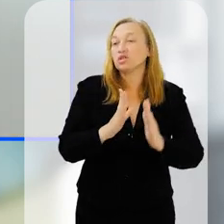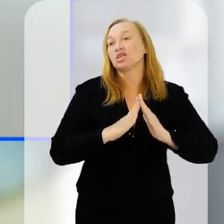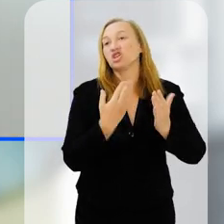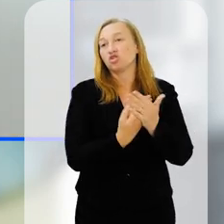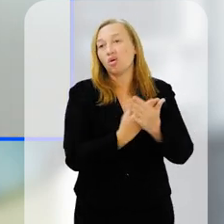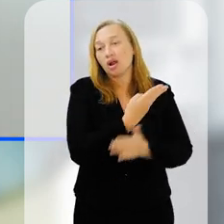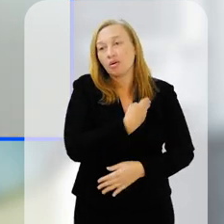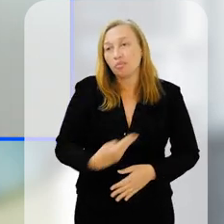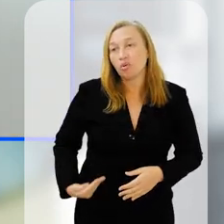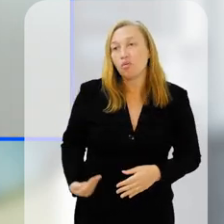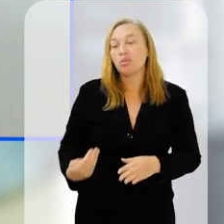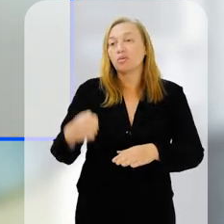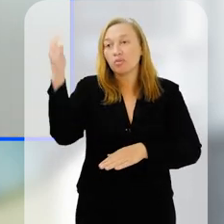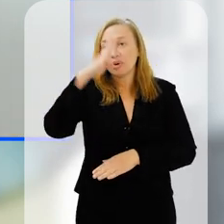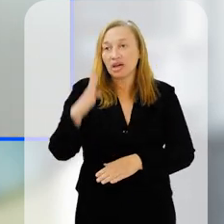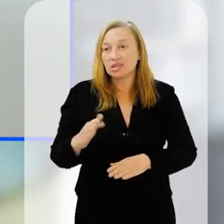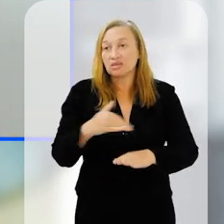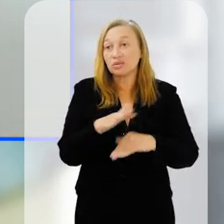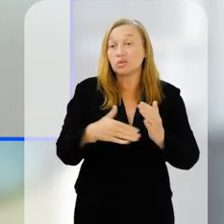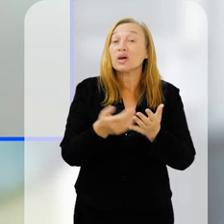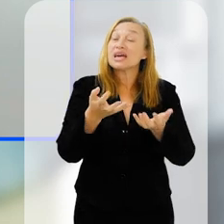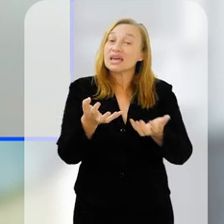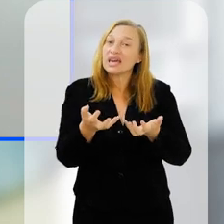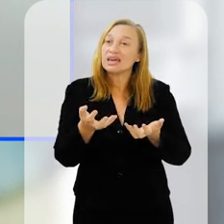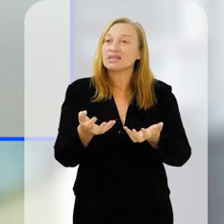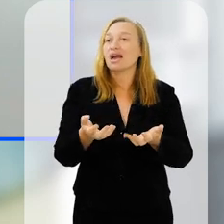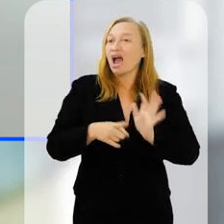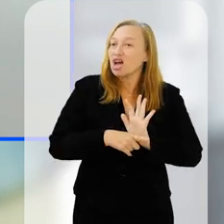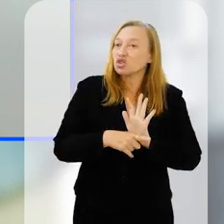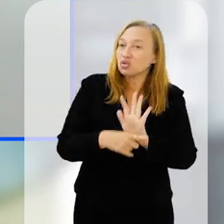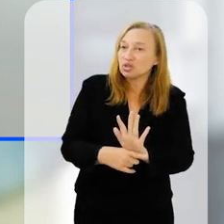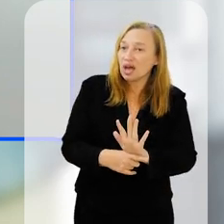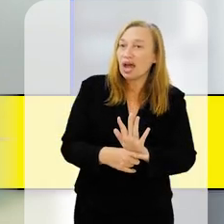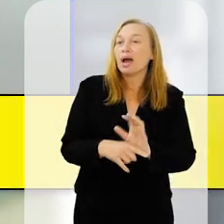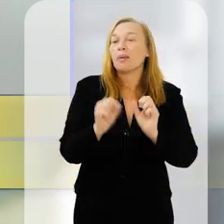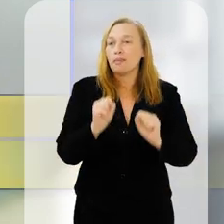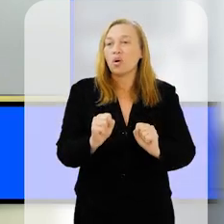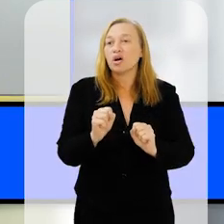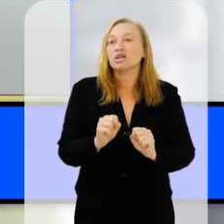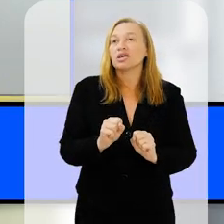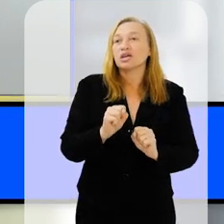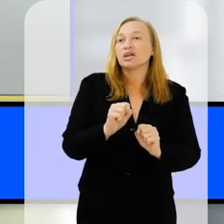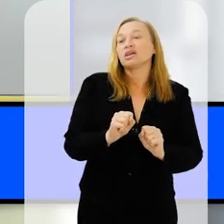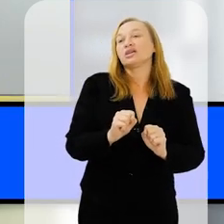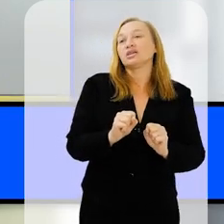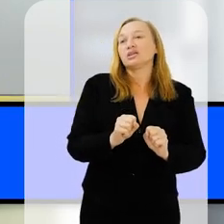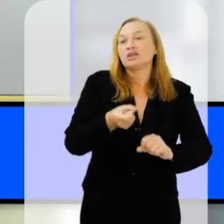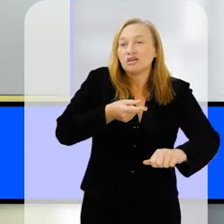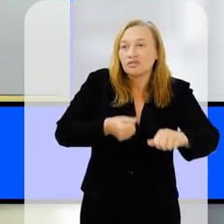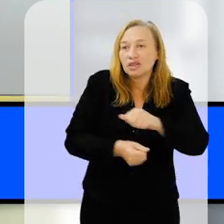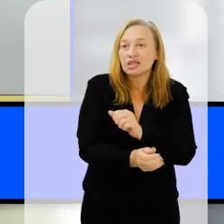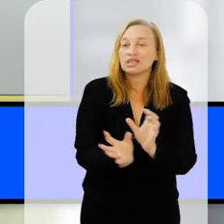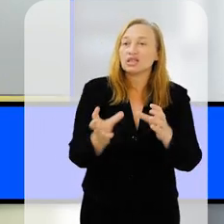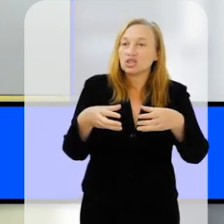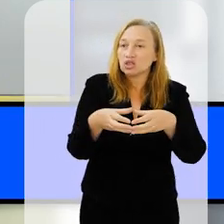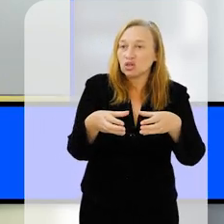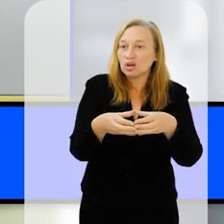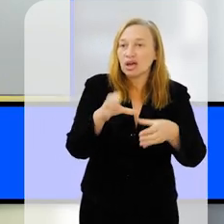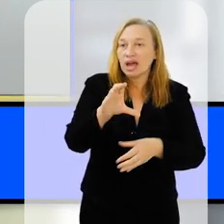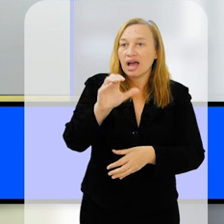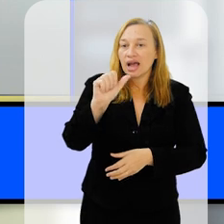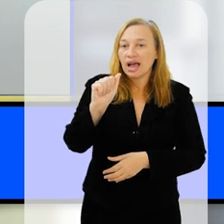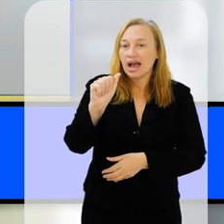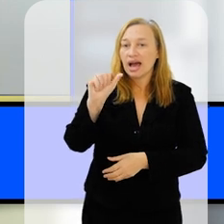educação pública no Brasil inteiro, e aí, quem quiser contribuir, pode acessar a nossa página do financiamento